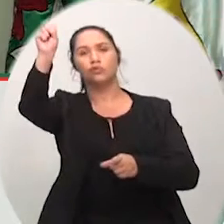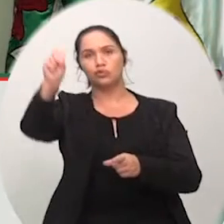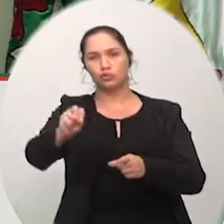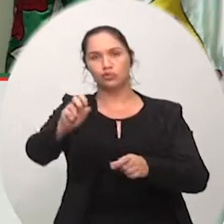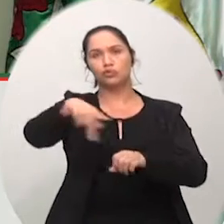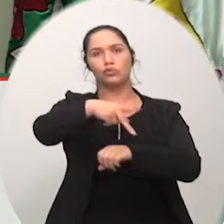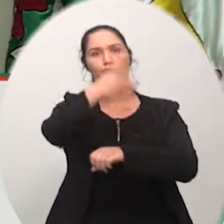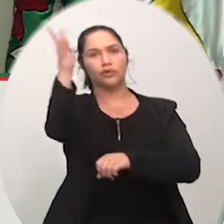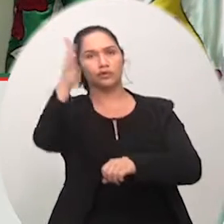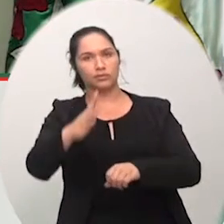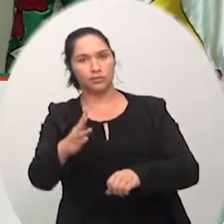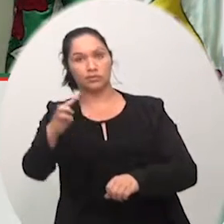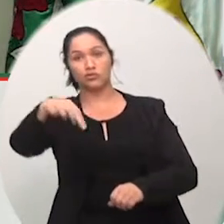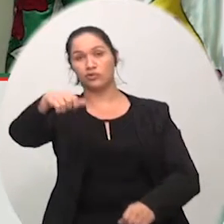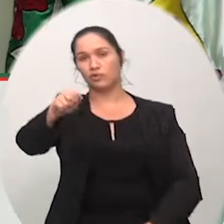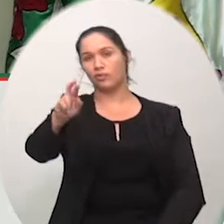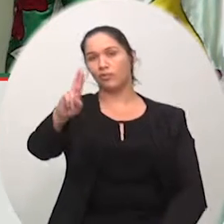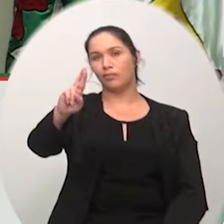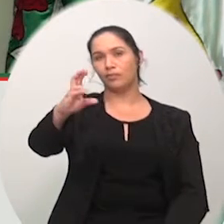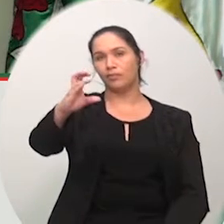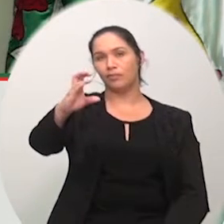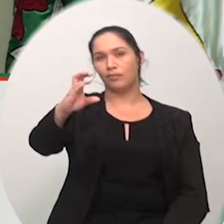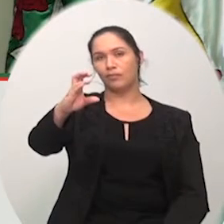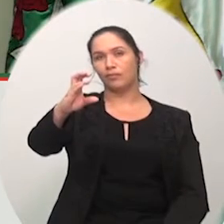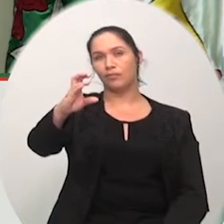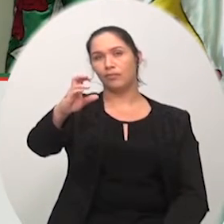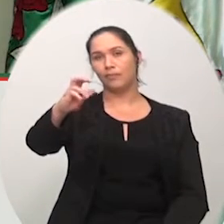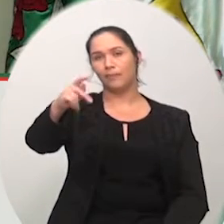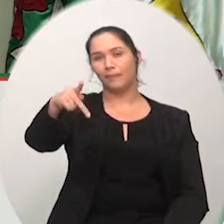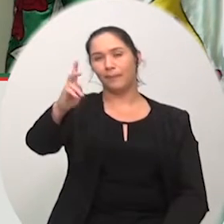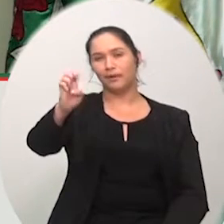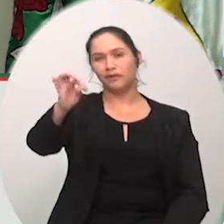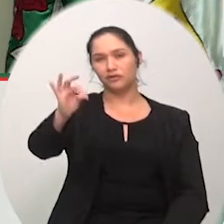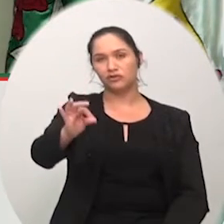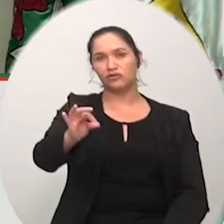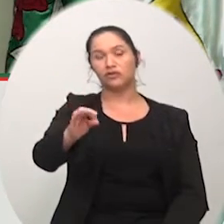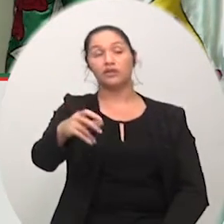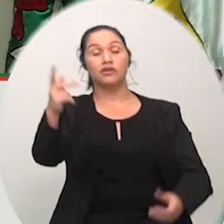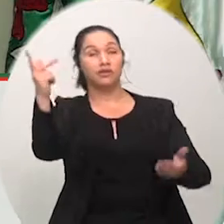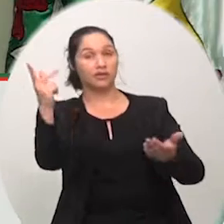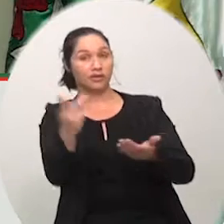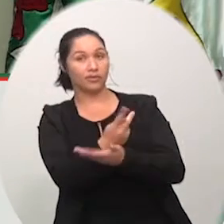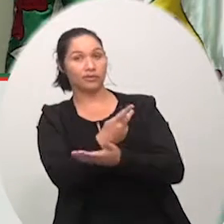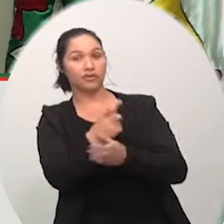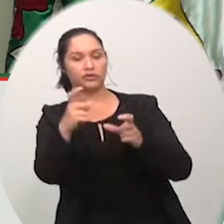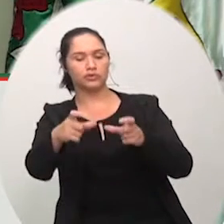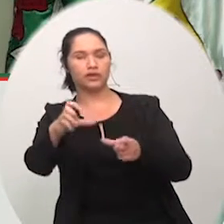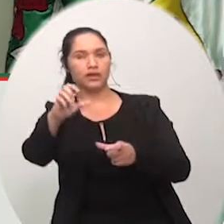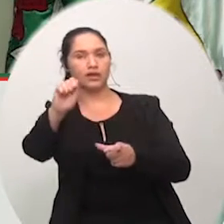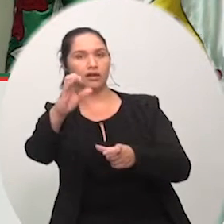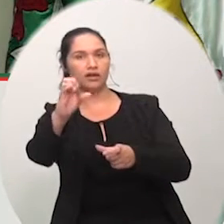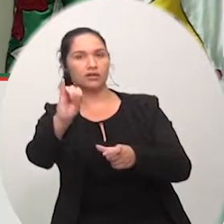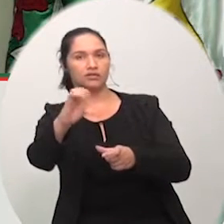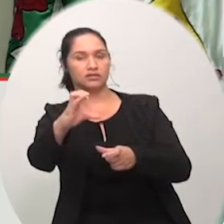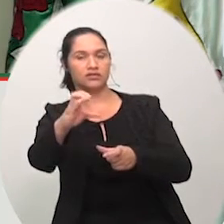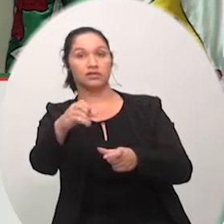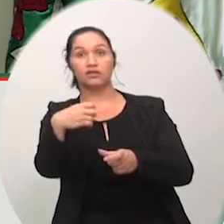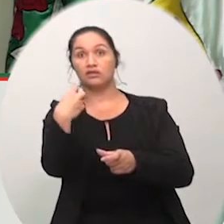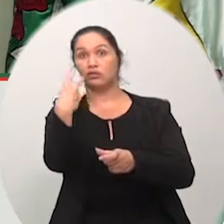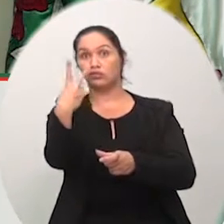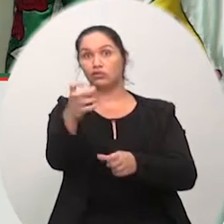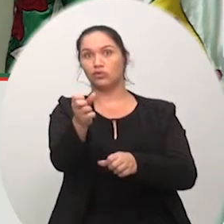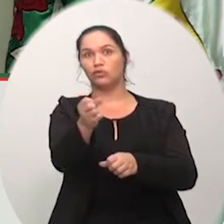administração inovação e sinergia que acontece aqui na SIC a partir das 14 horas serão dois dias 40 horas